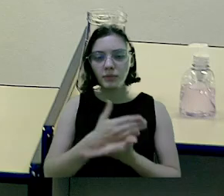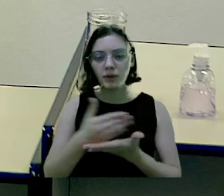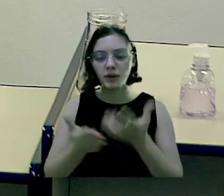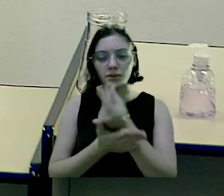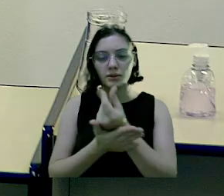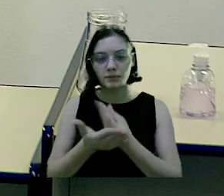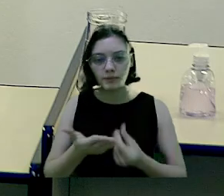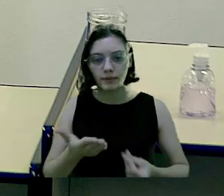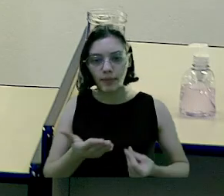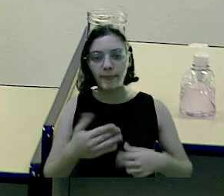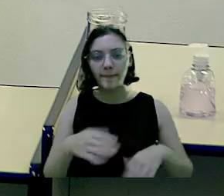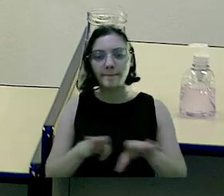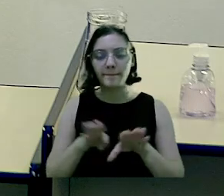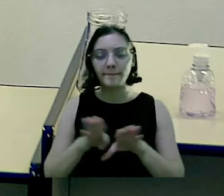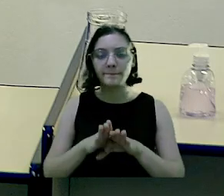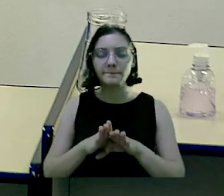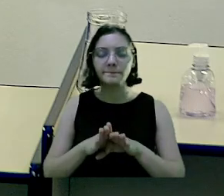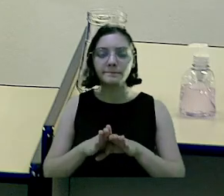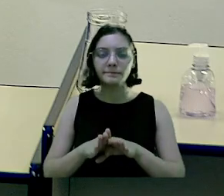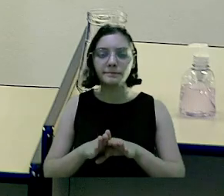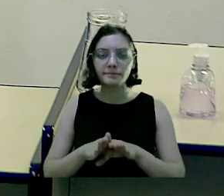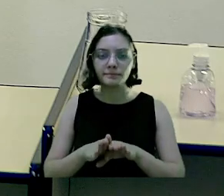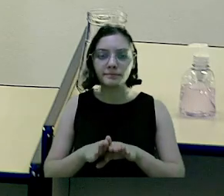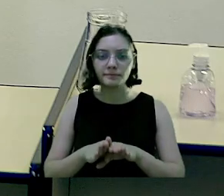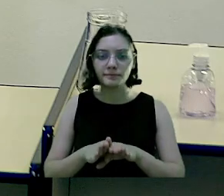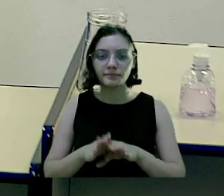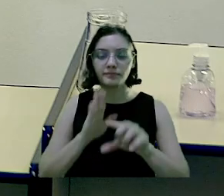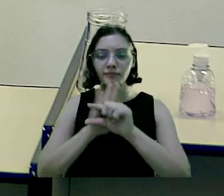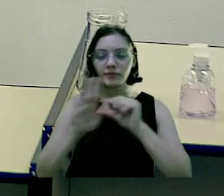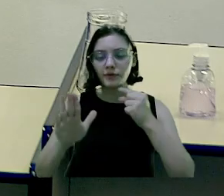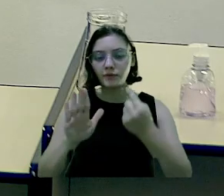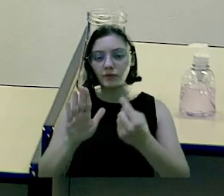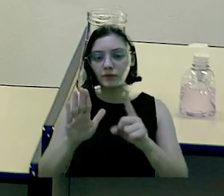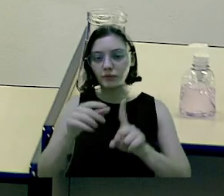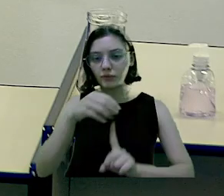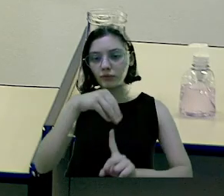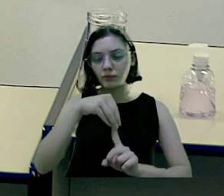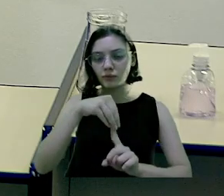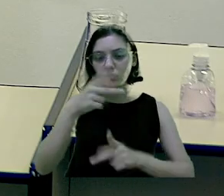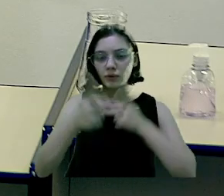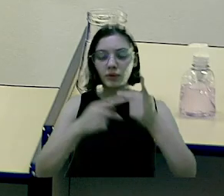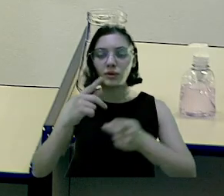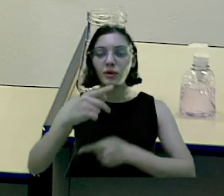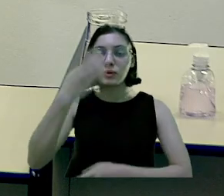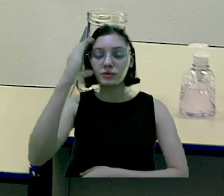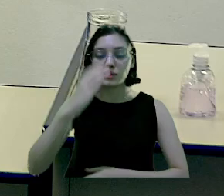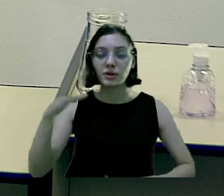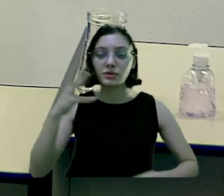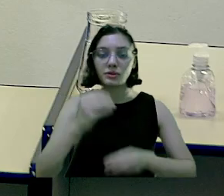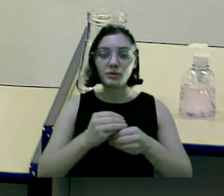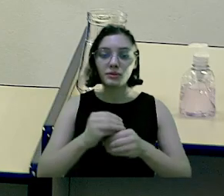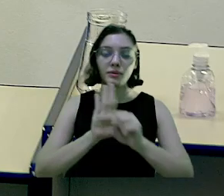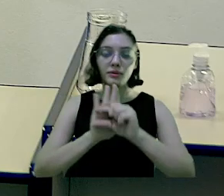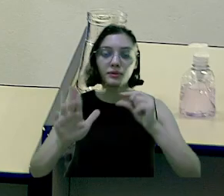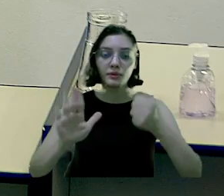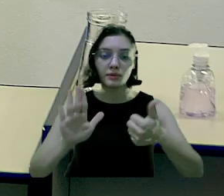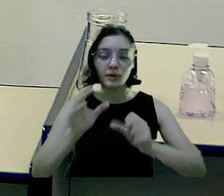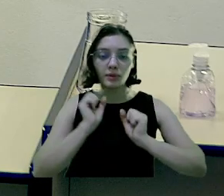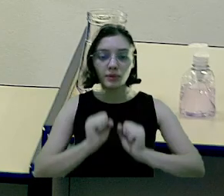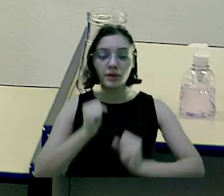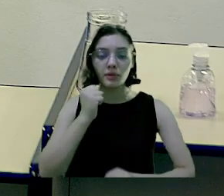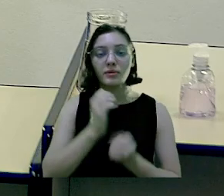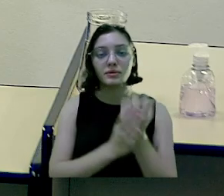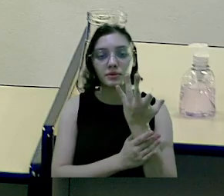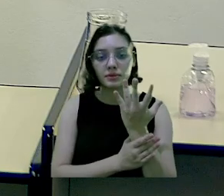judiciais, despesas à conta de recursos vinculados. Parágrafo único. Os créditos adicionais em que trata o inciso